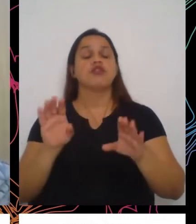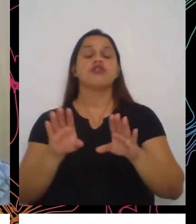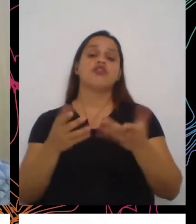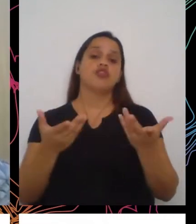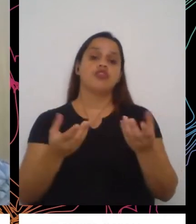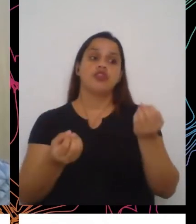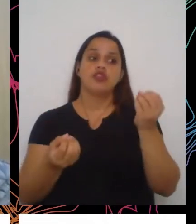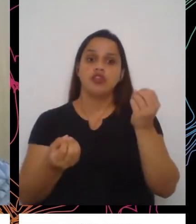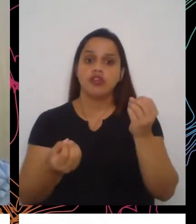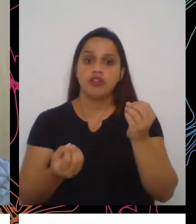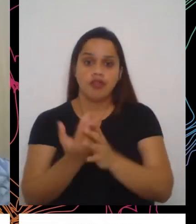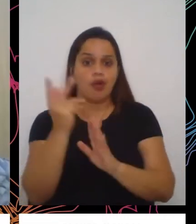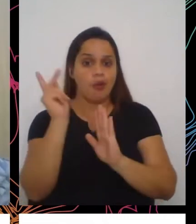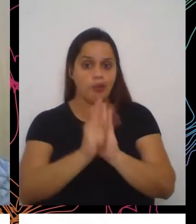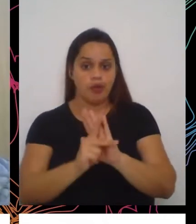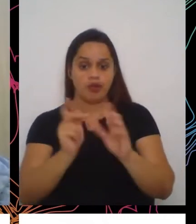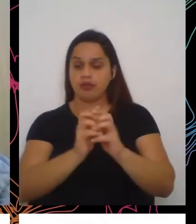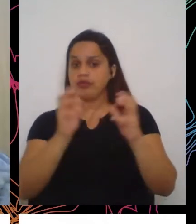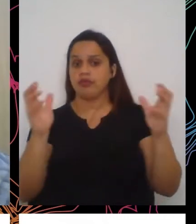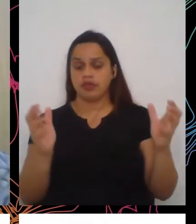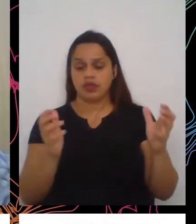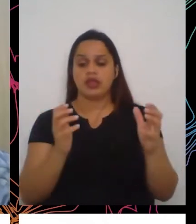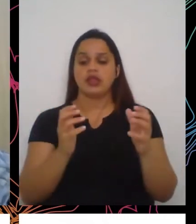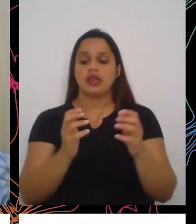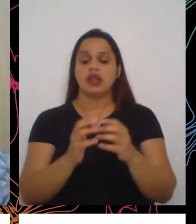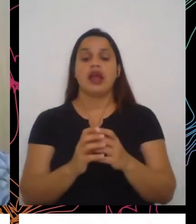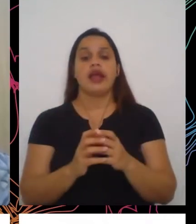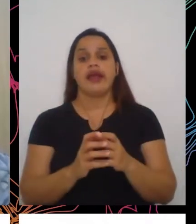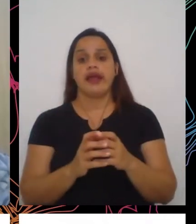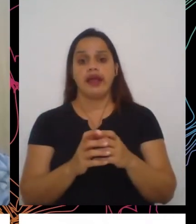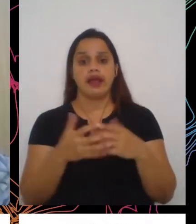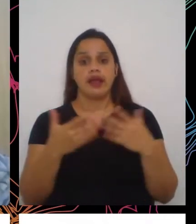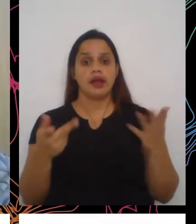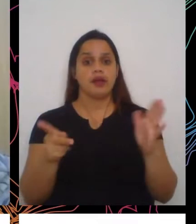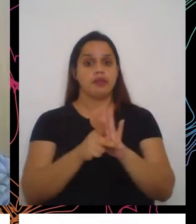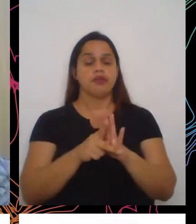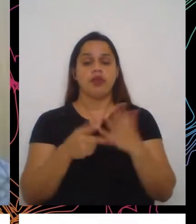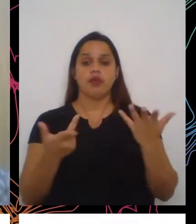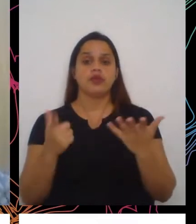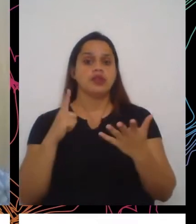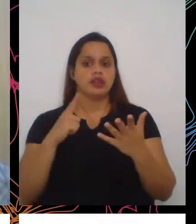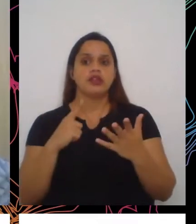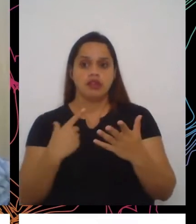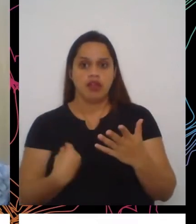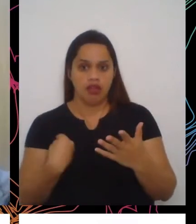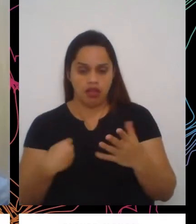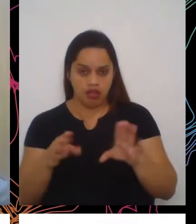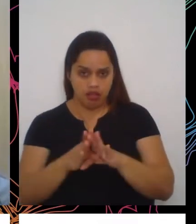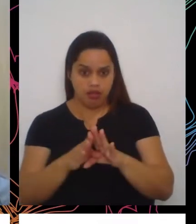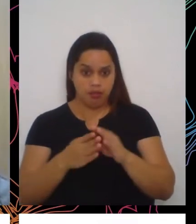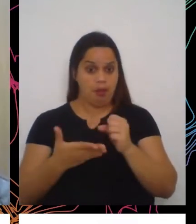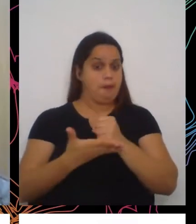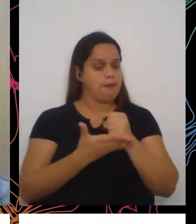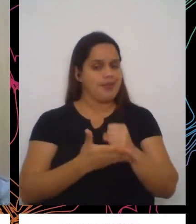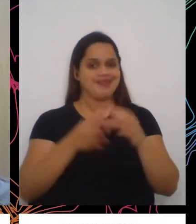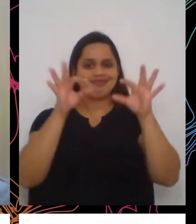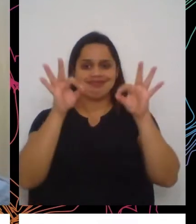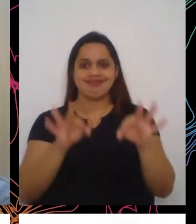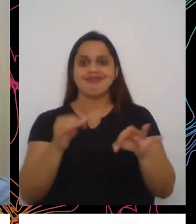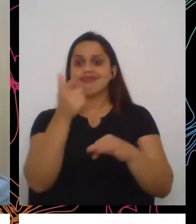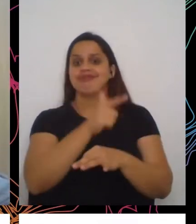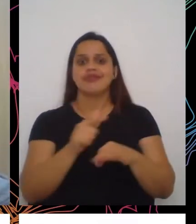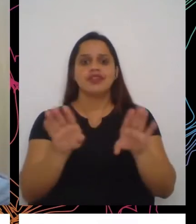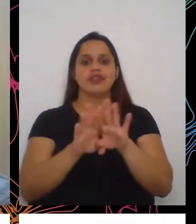desta enraizamento social que ele deveria ter, sem a rede de assistência social,